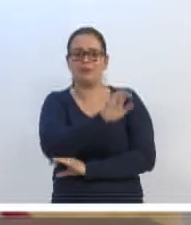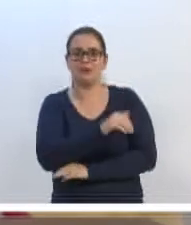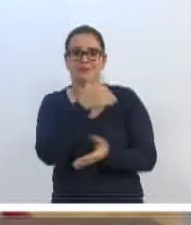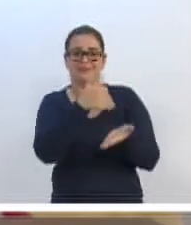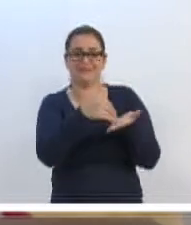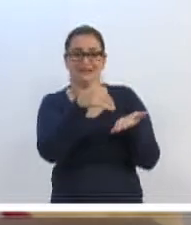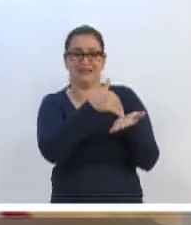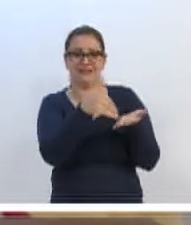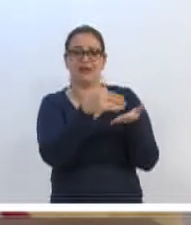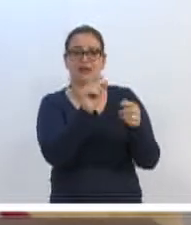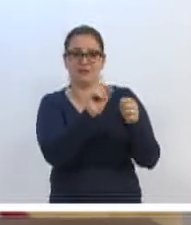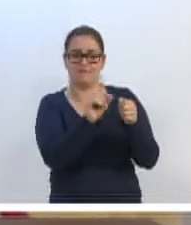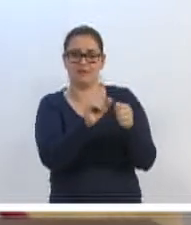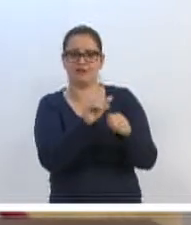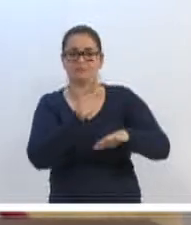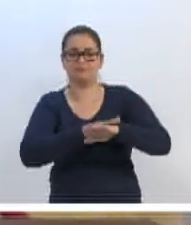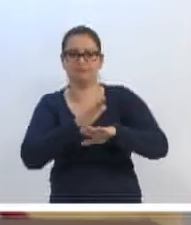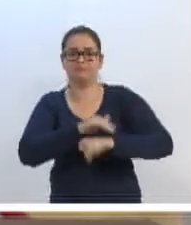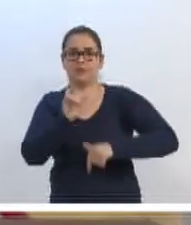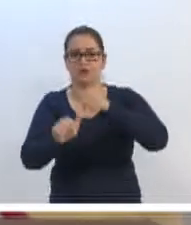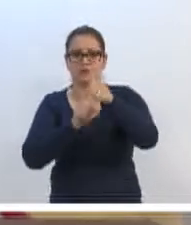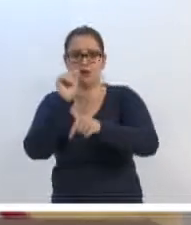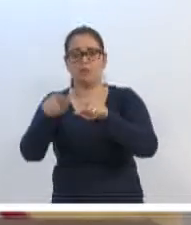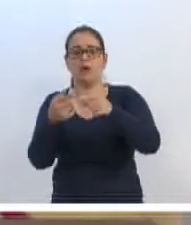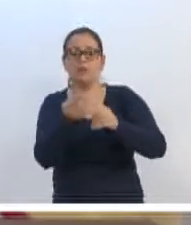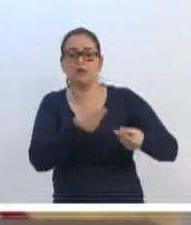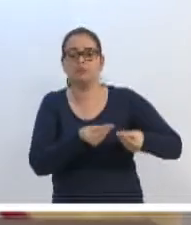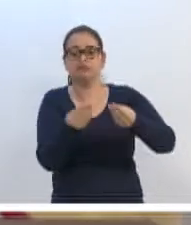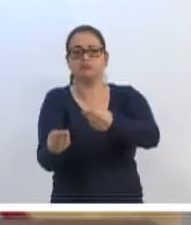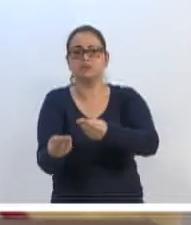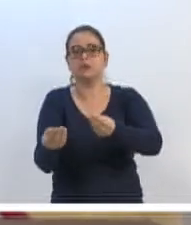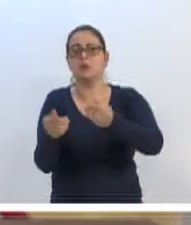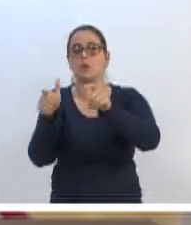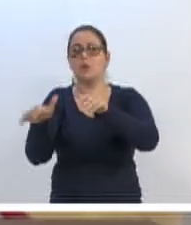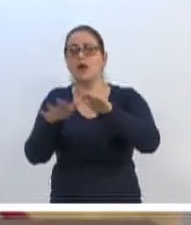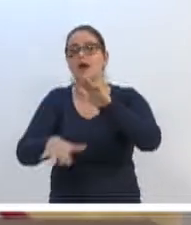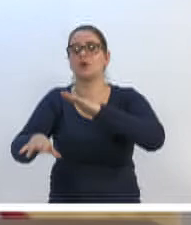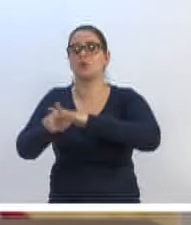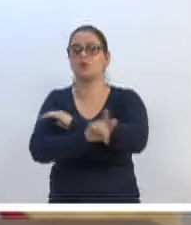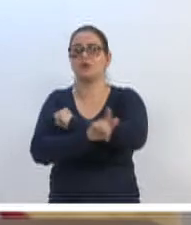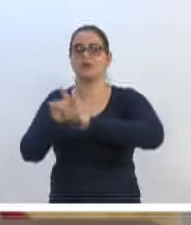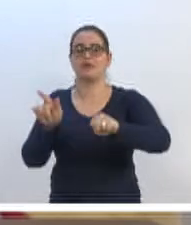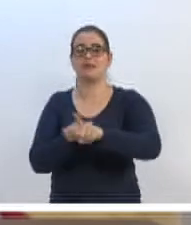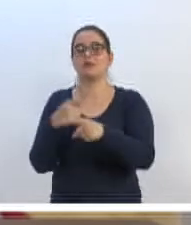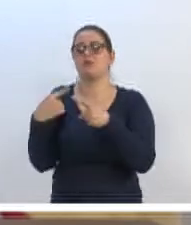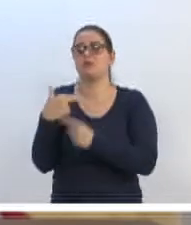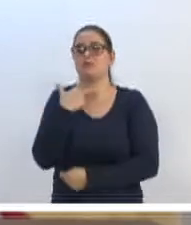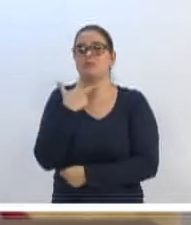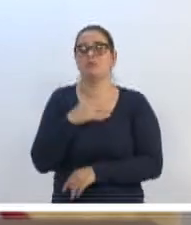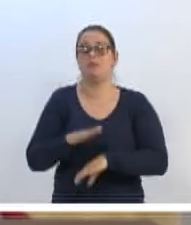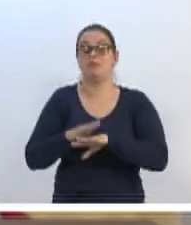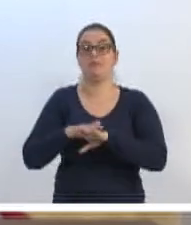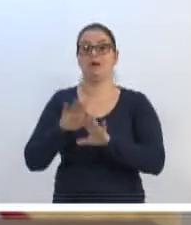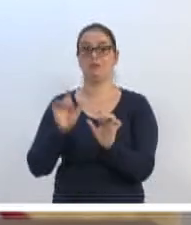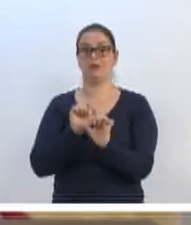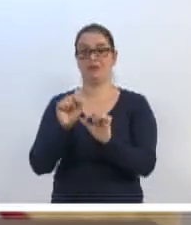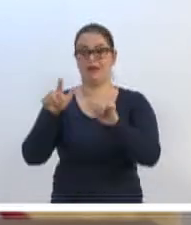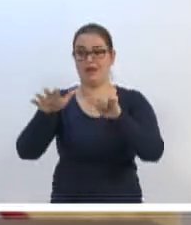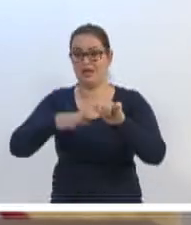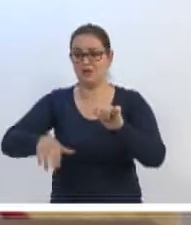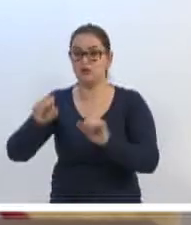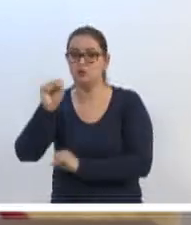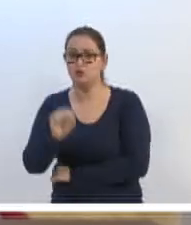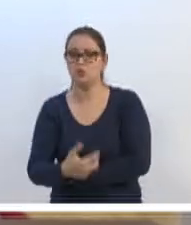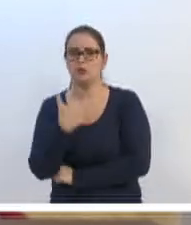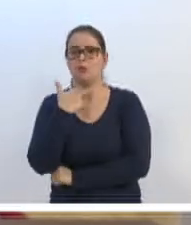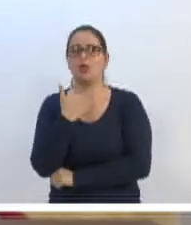Secretaria que faz a execução do serviço para mandar para a Intendência do Garcia, por quê? A gente não pode mais, a Intendência do Garcia, a região sul, não pode